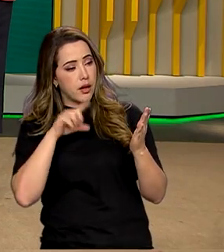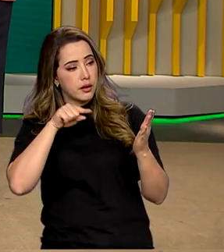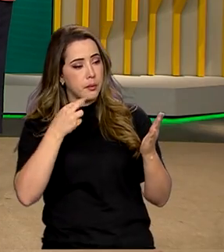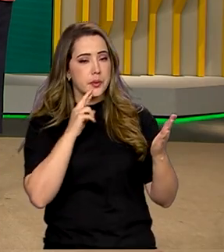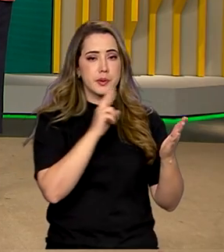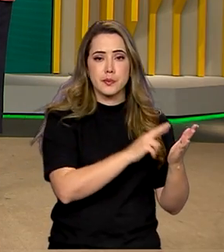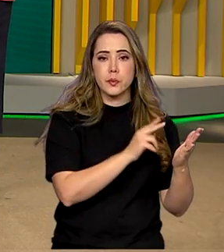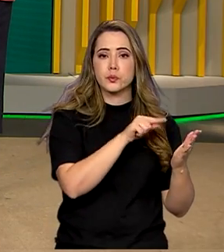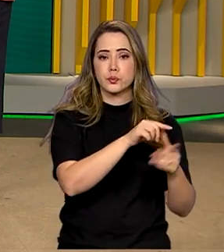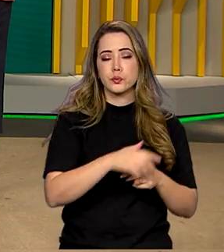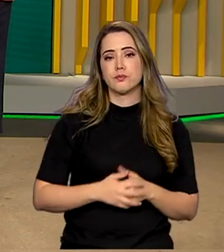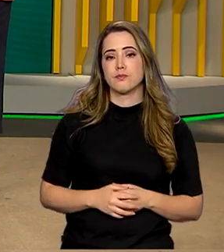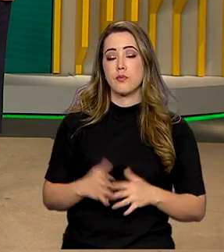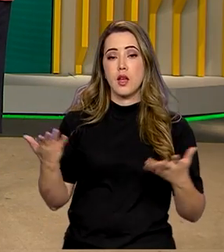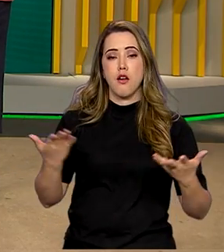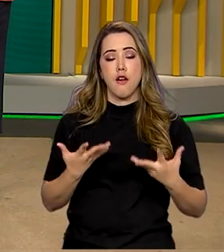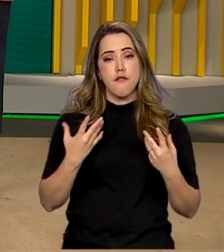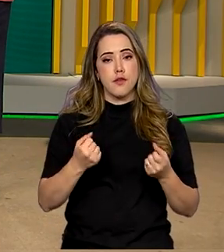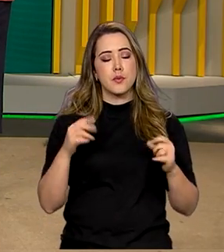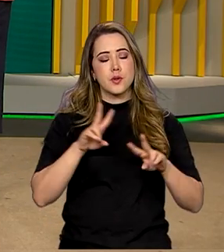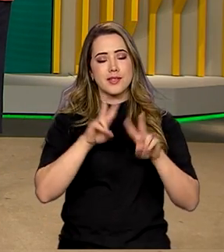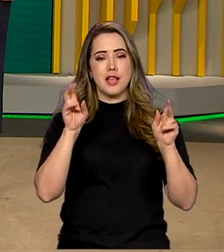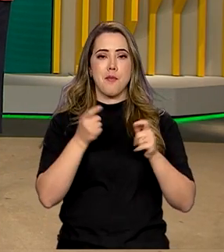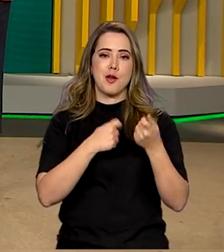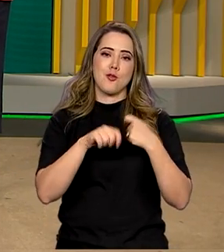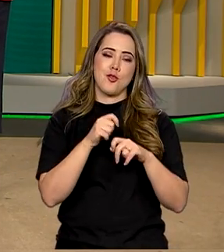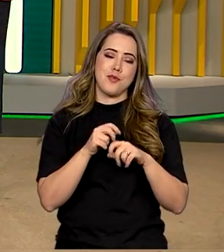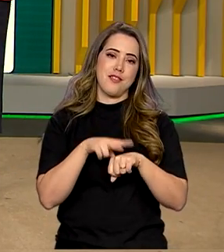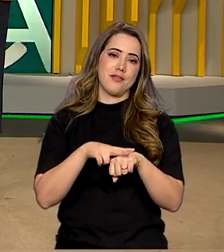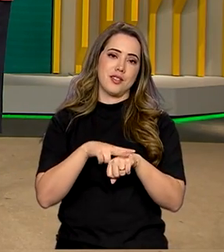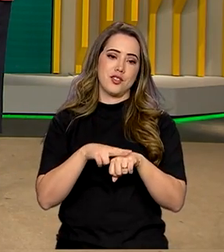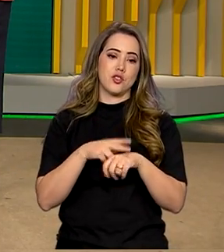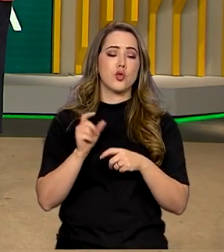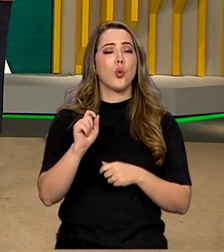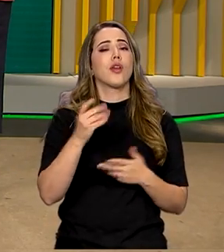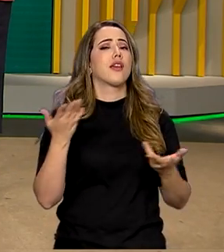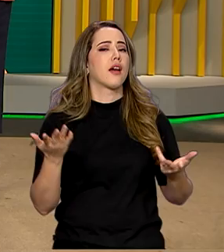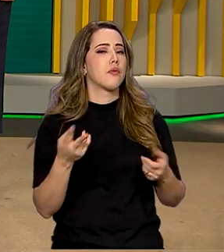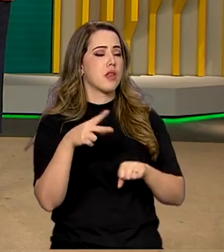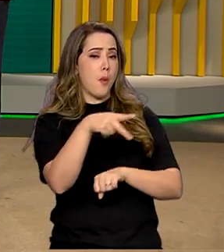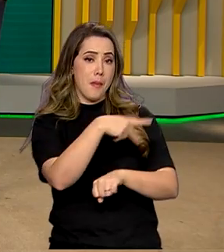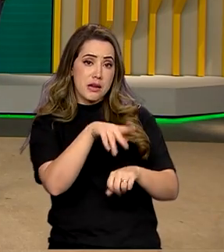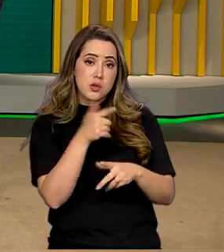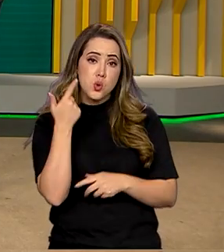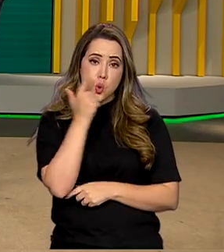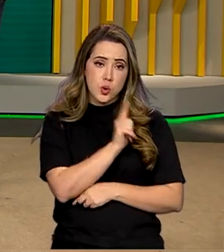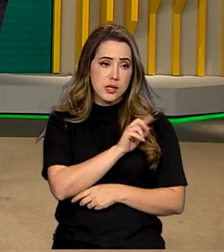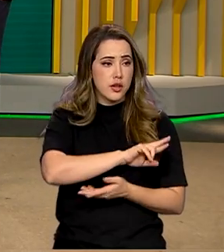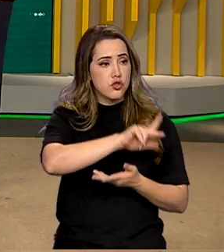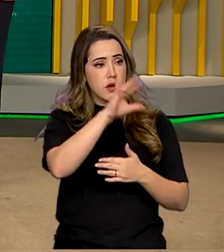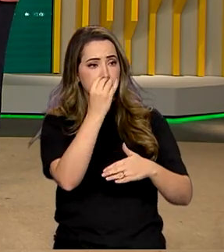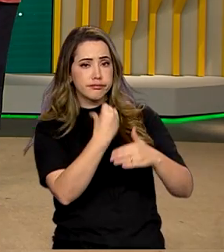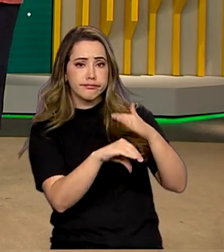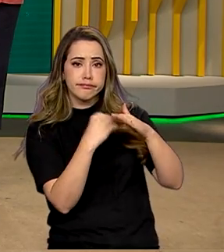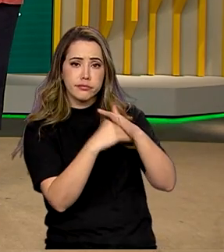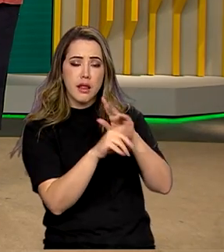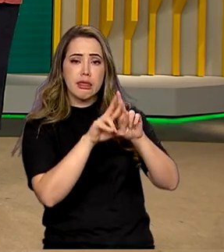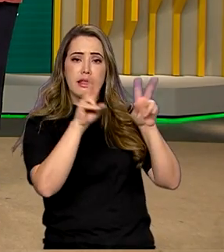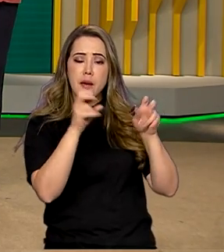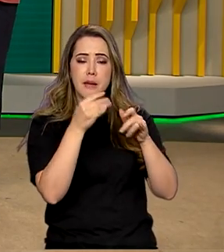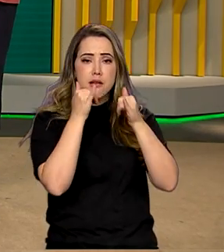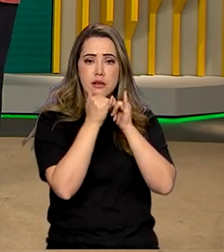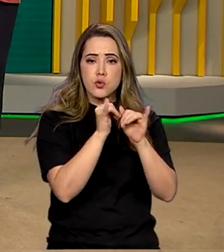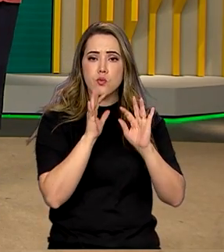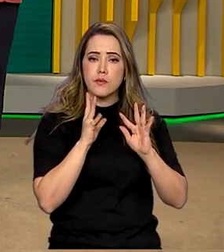Bom, e agora a gente vai tratar de economia verde. É quando um país consegue diversificar investimentos em energia limpa,